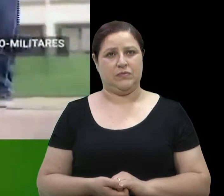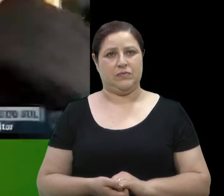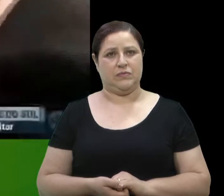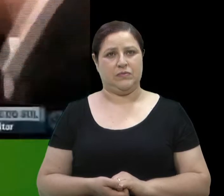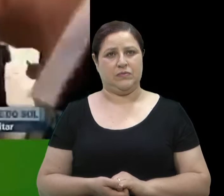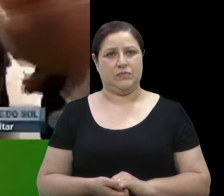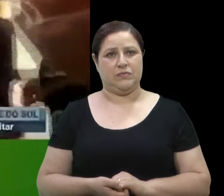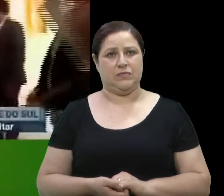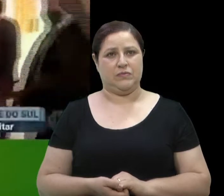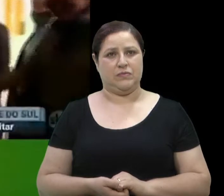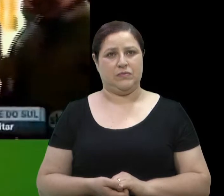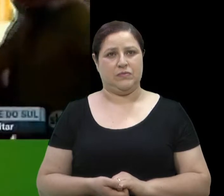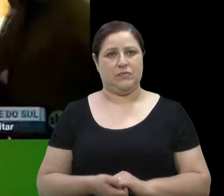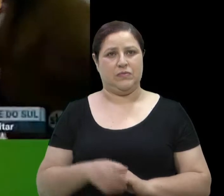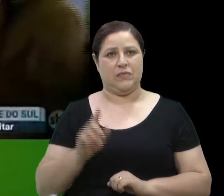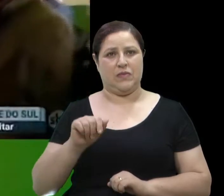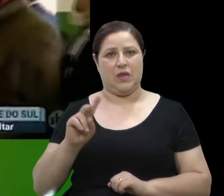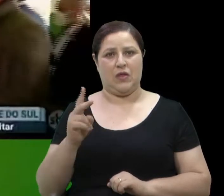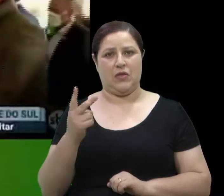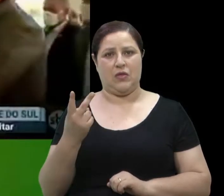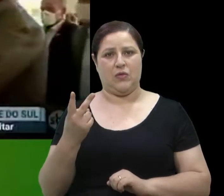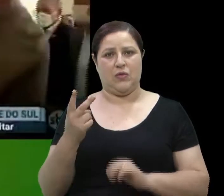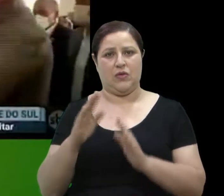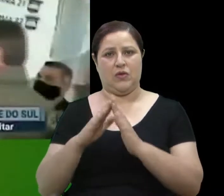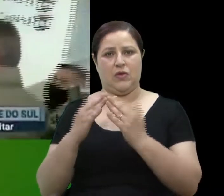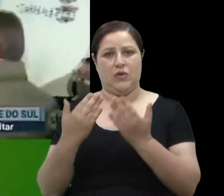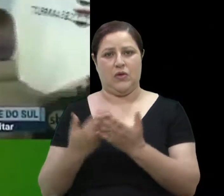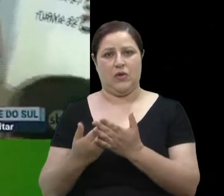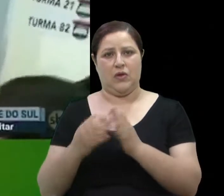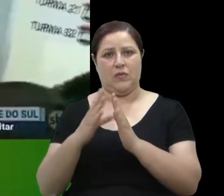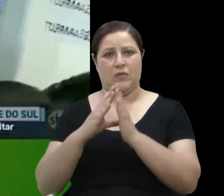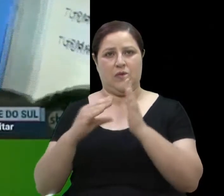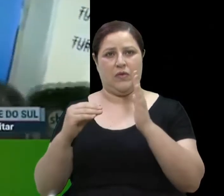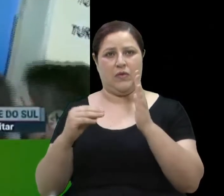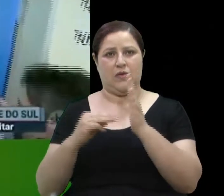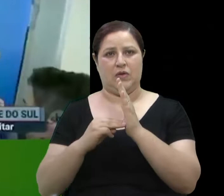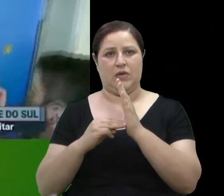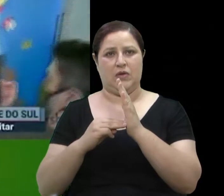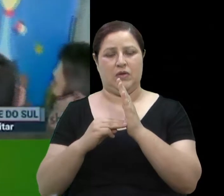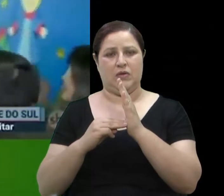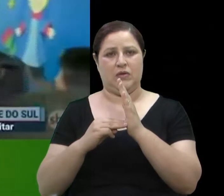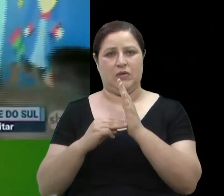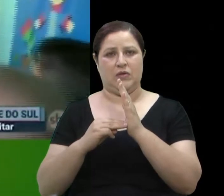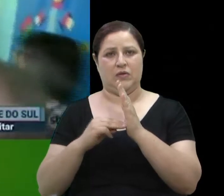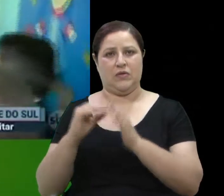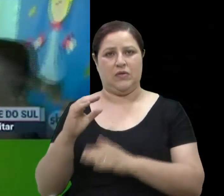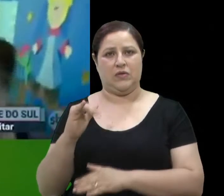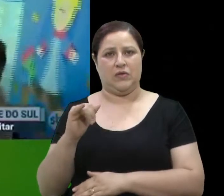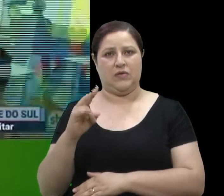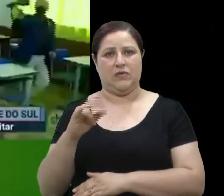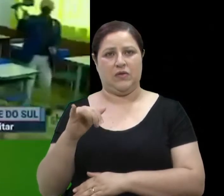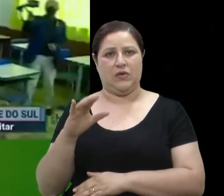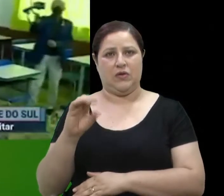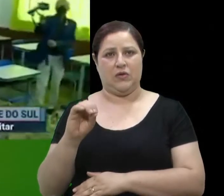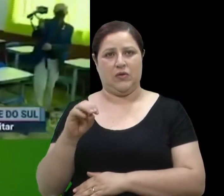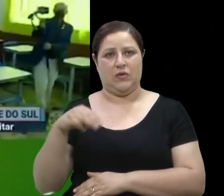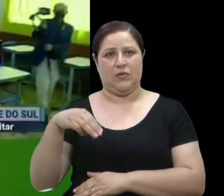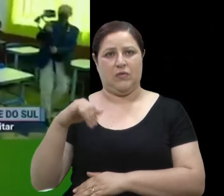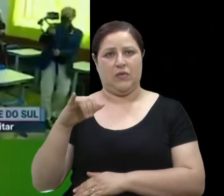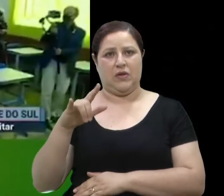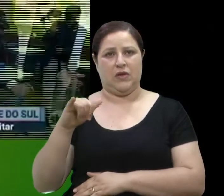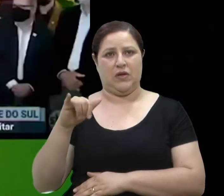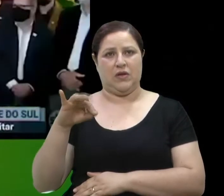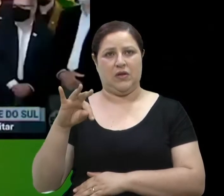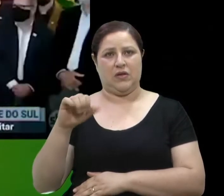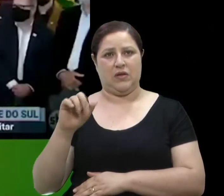São duas as escolas do modelo cívico-militar em Bagé. Entre elas, a escola São Pedro, a primeira do